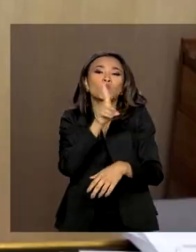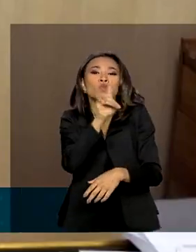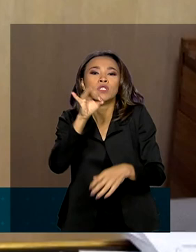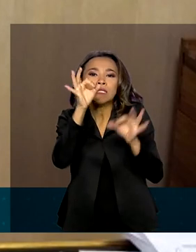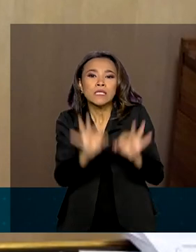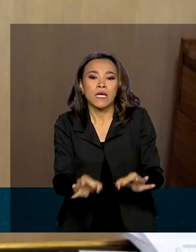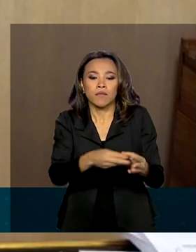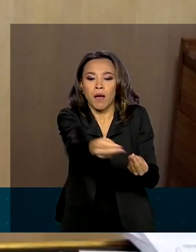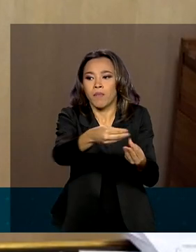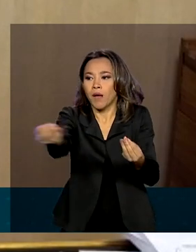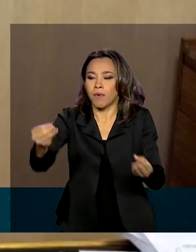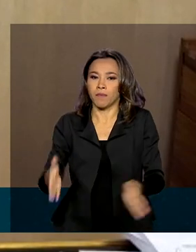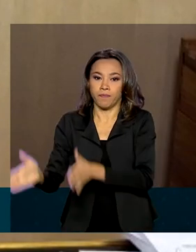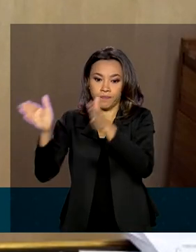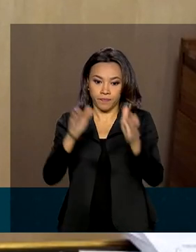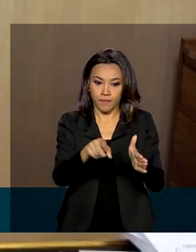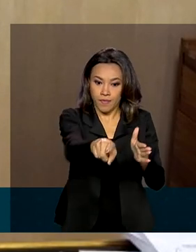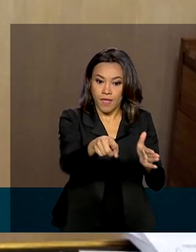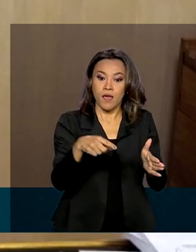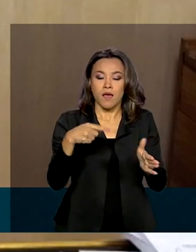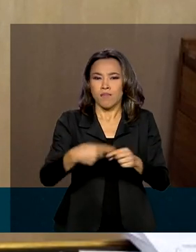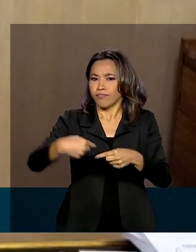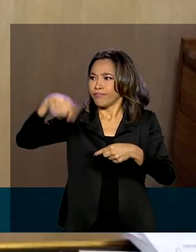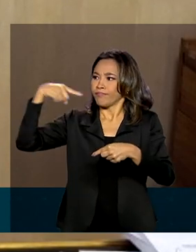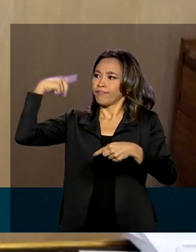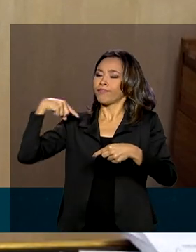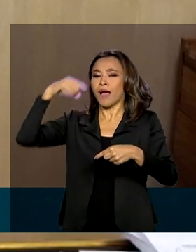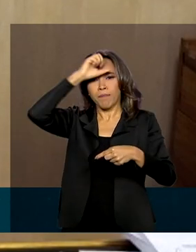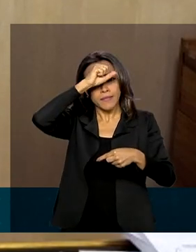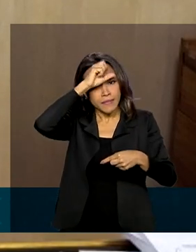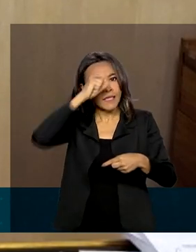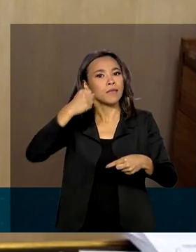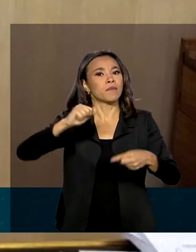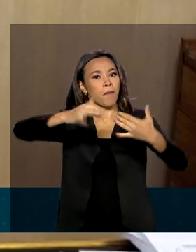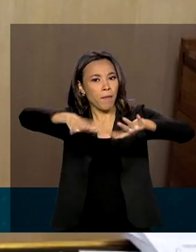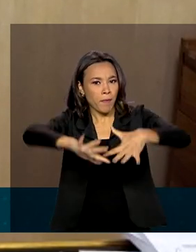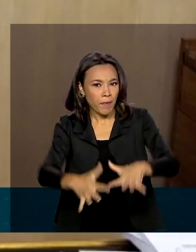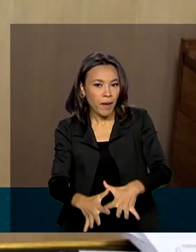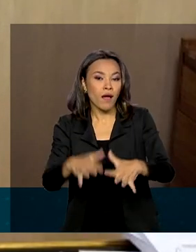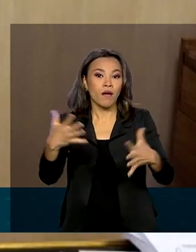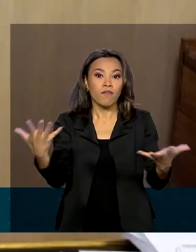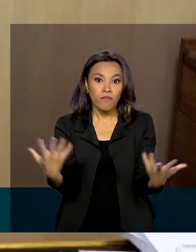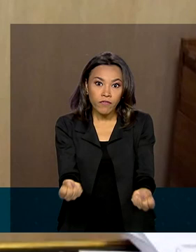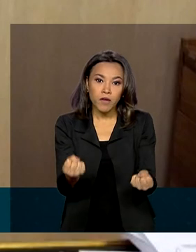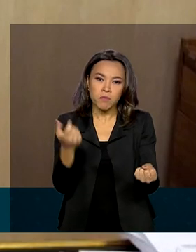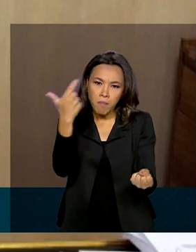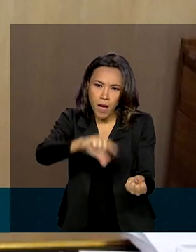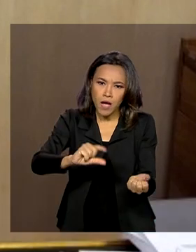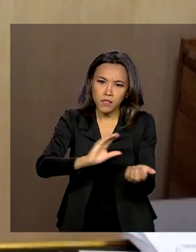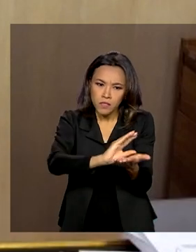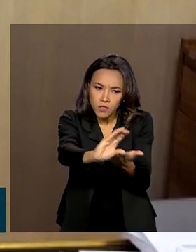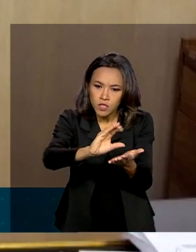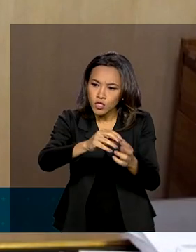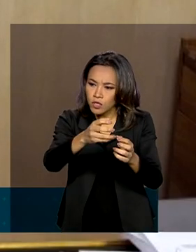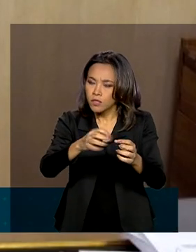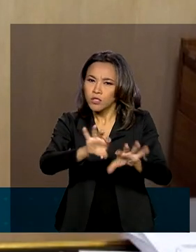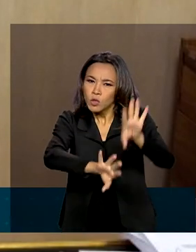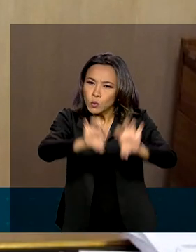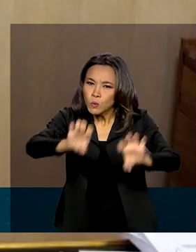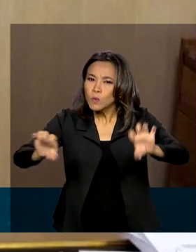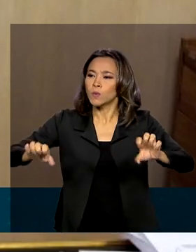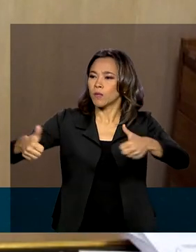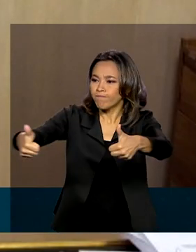já teve as lições aprendidas, investimos em recursos e nós não teremos qualquer problema